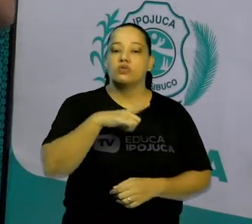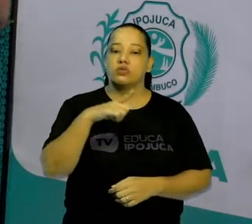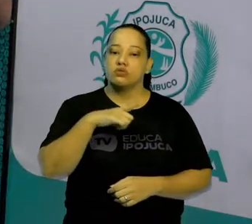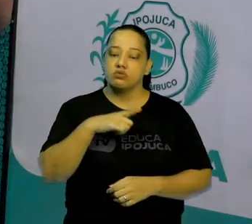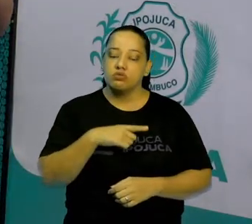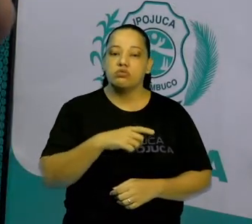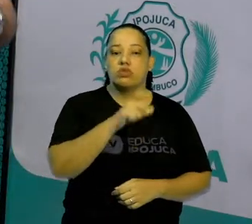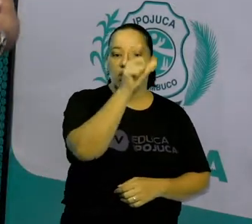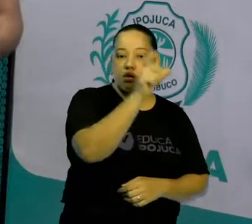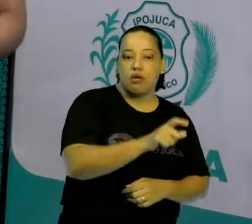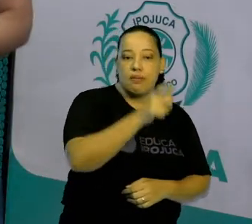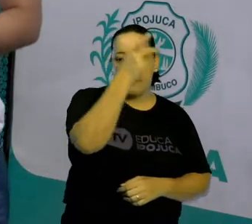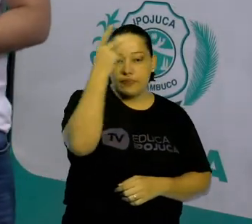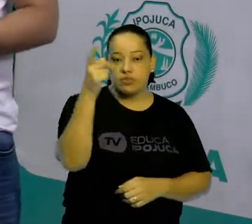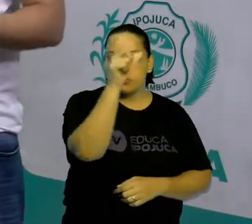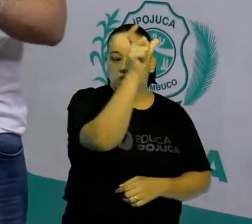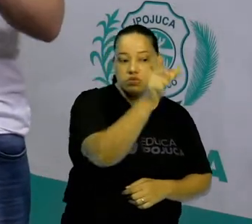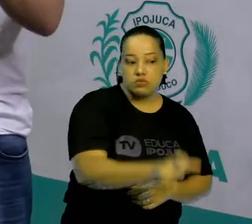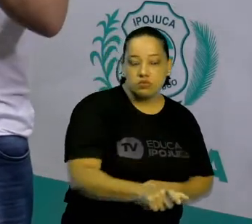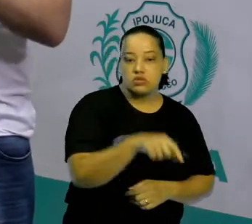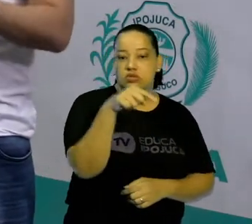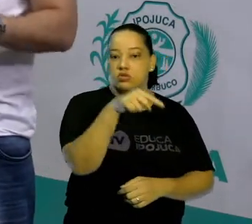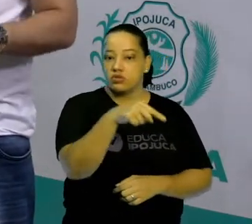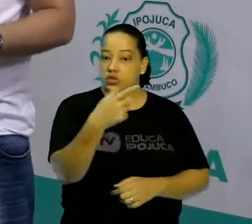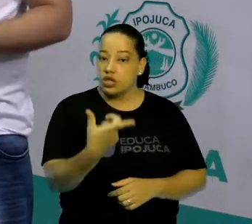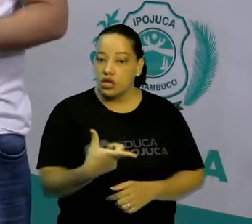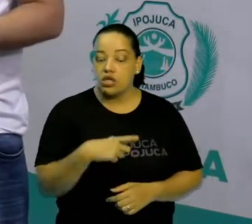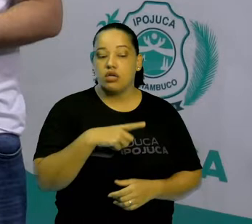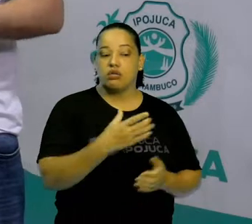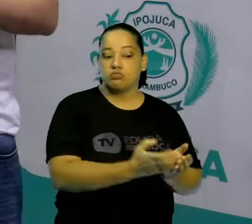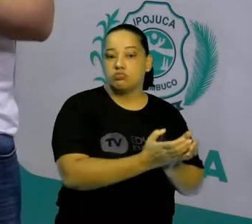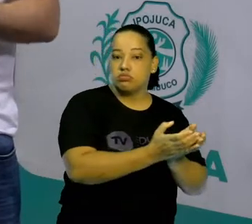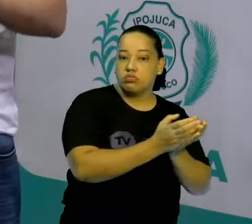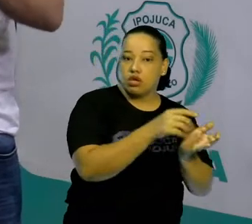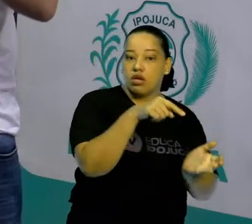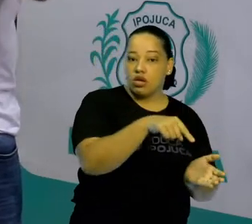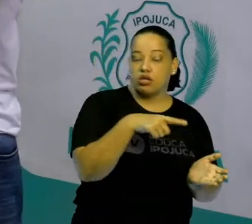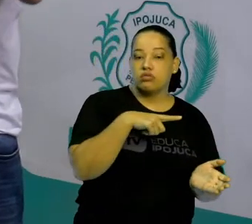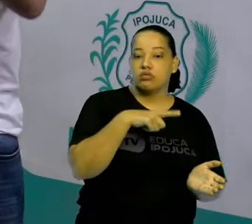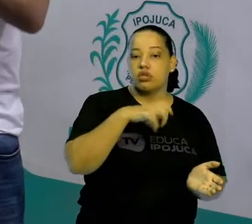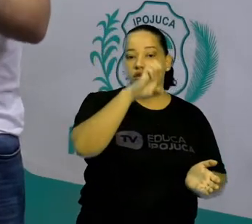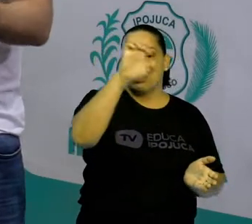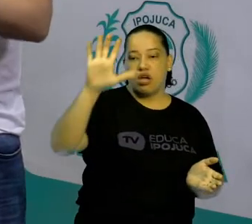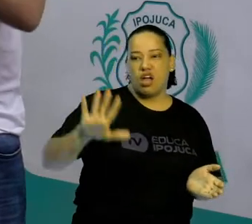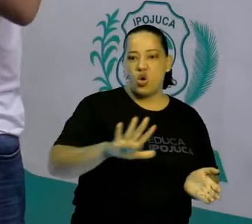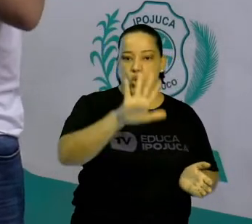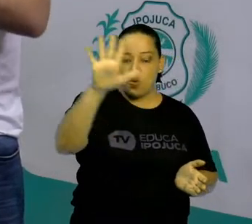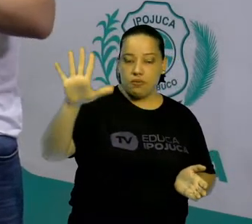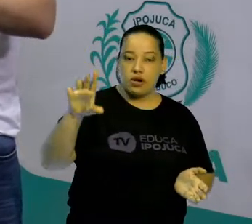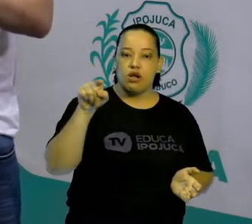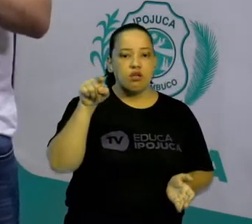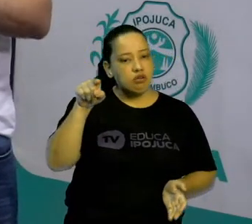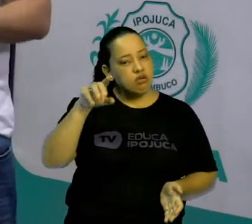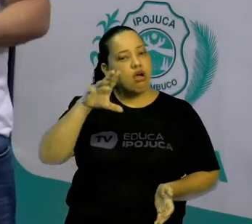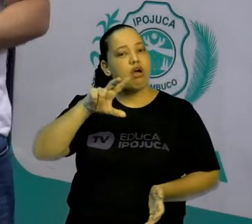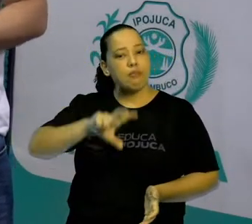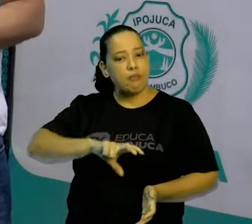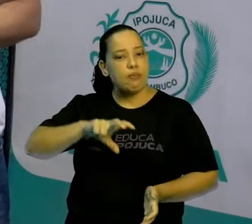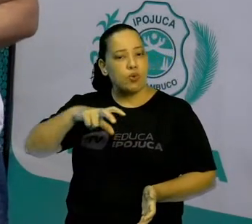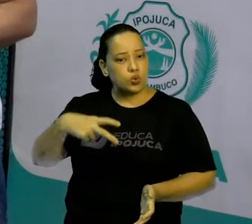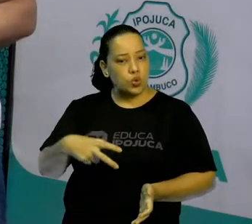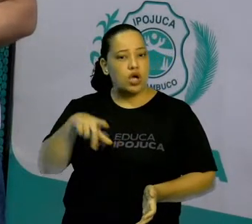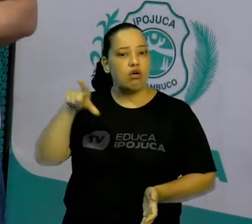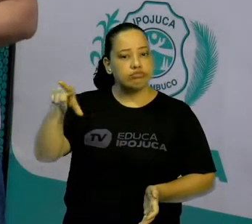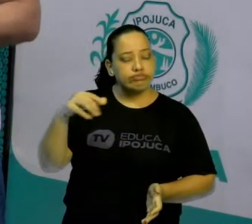e navegadores portugueses ali nas rotas de comércio pela Europa. Então, Portugal tinha ali contatos comerciais